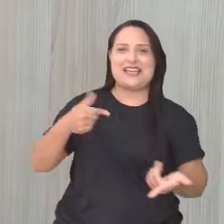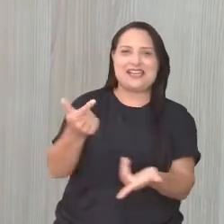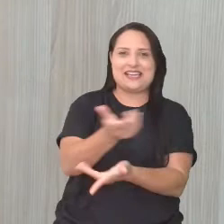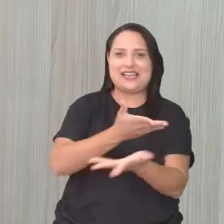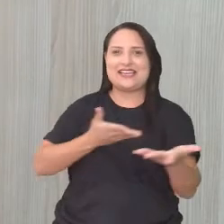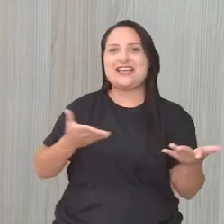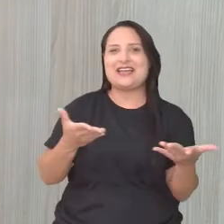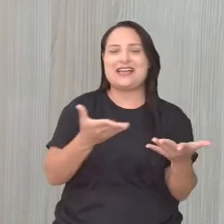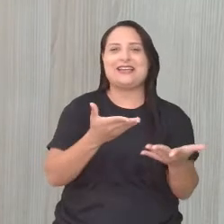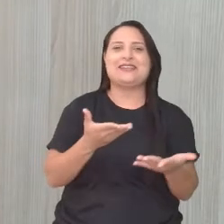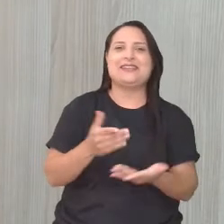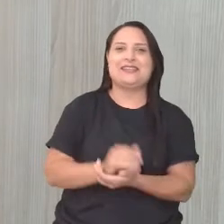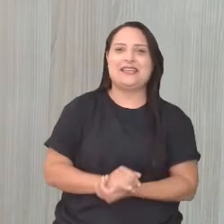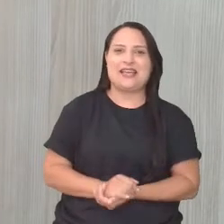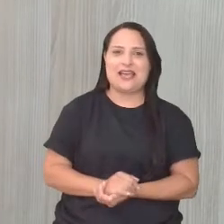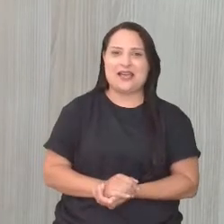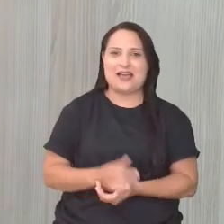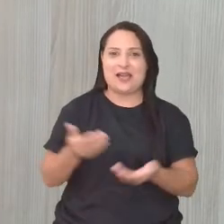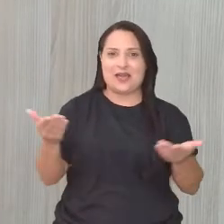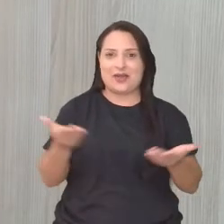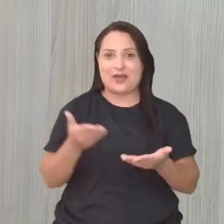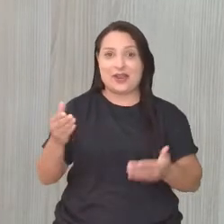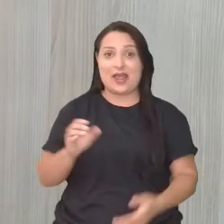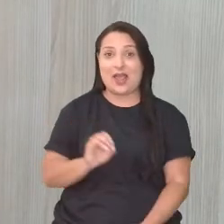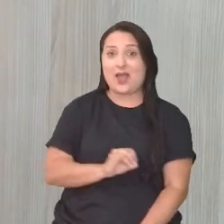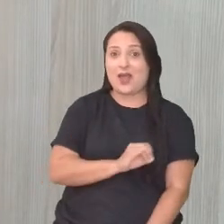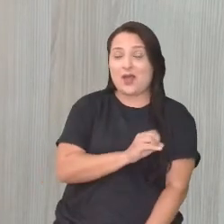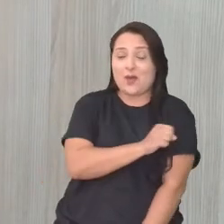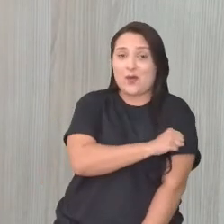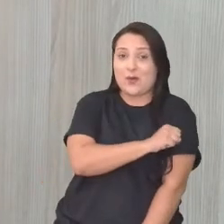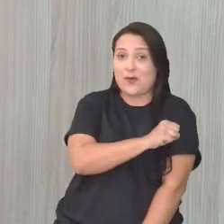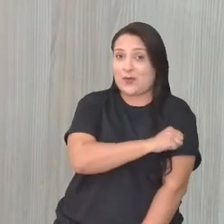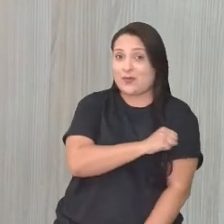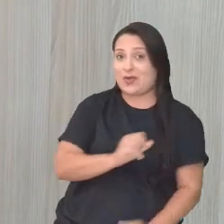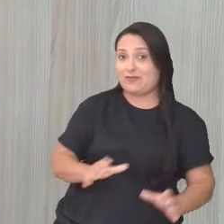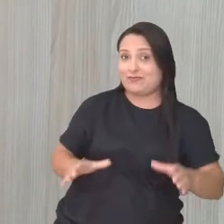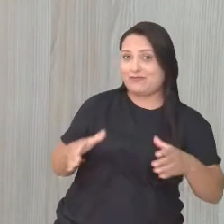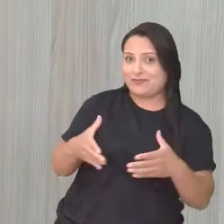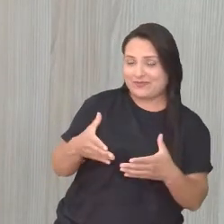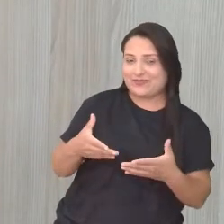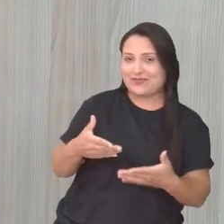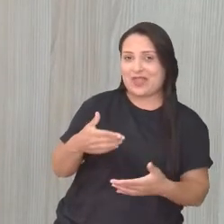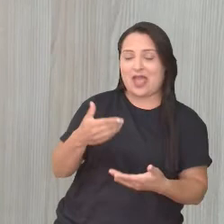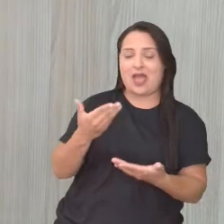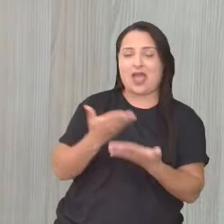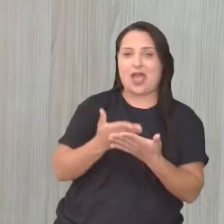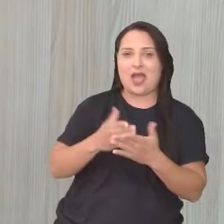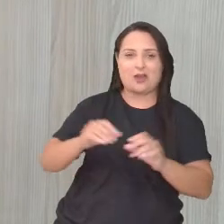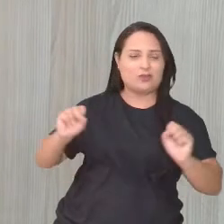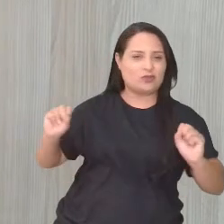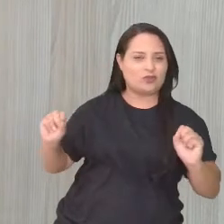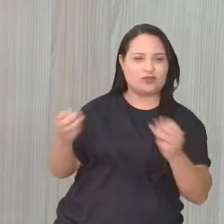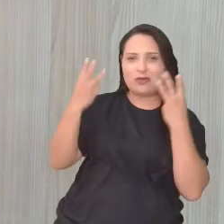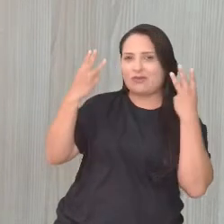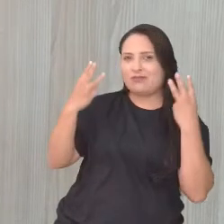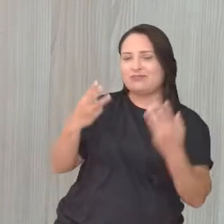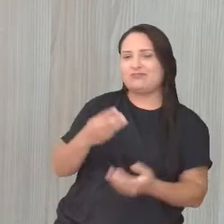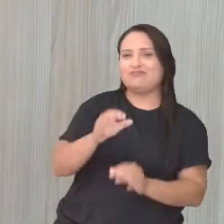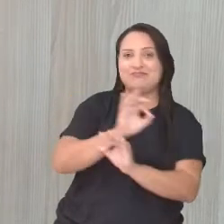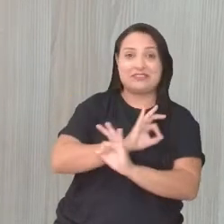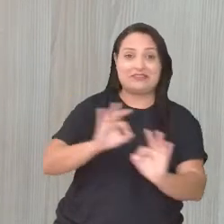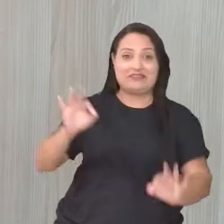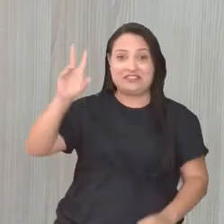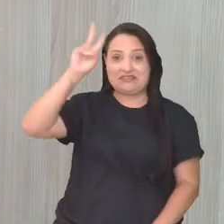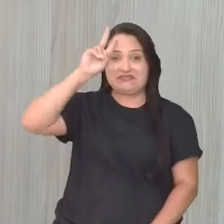vocês, agora com o nosso queridíssimo oitavo ano, nessa aula show perfeita de história. Olha aí, eu